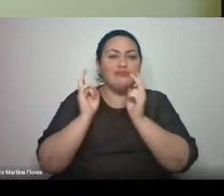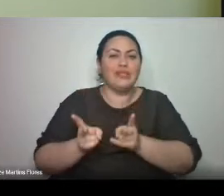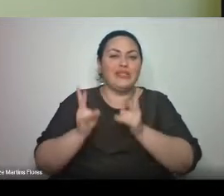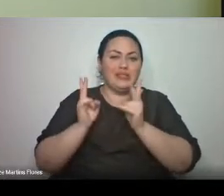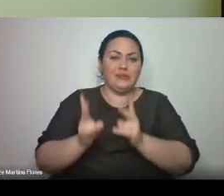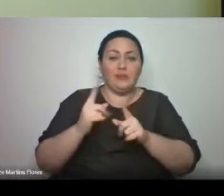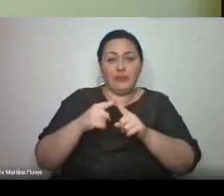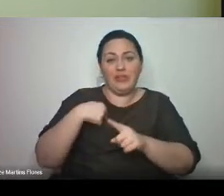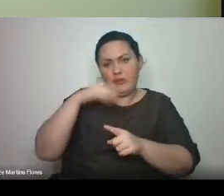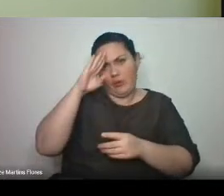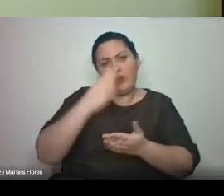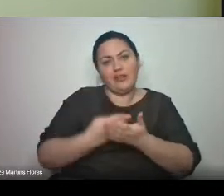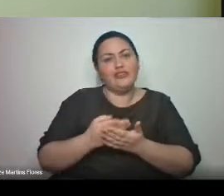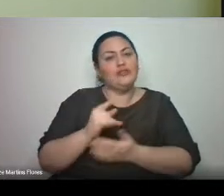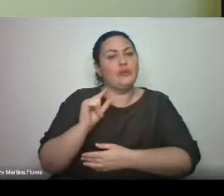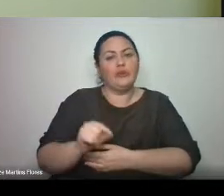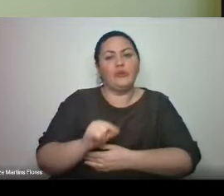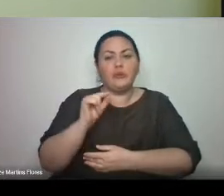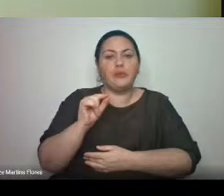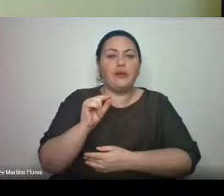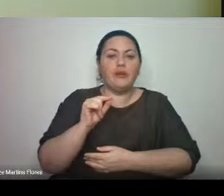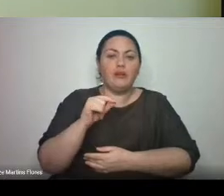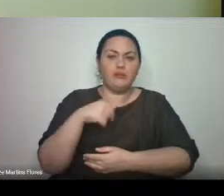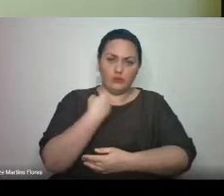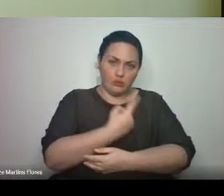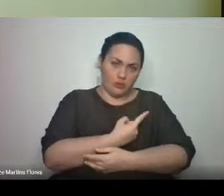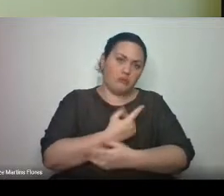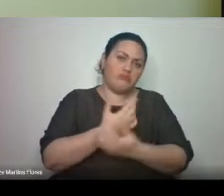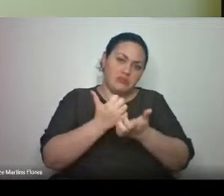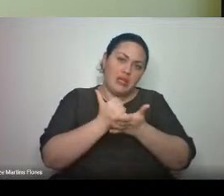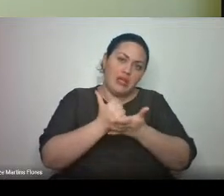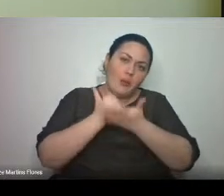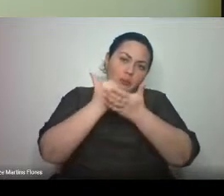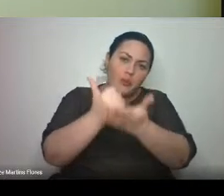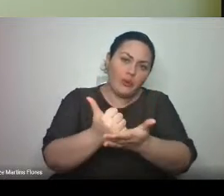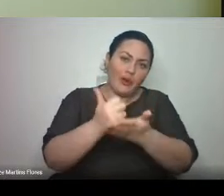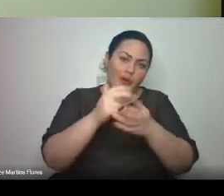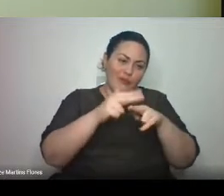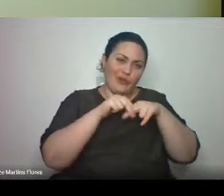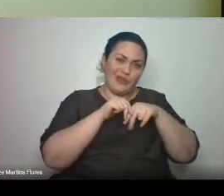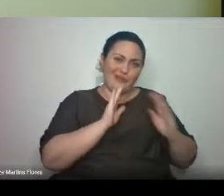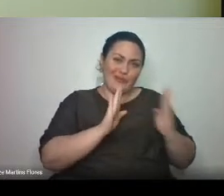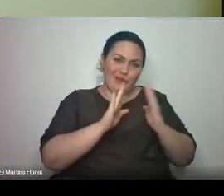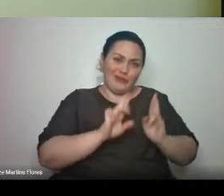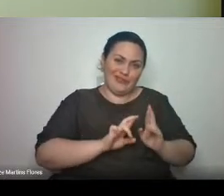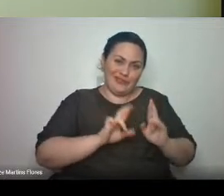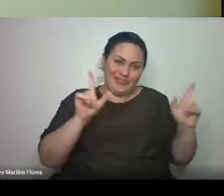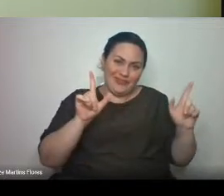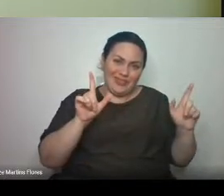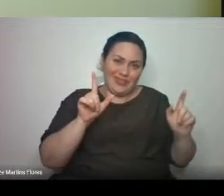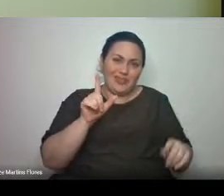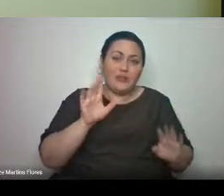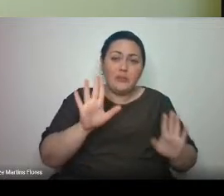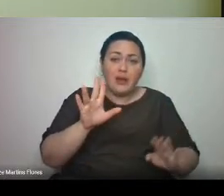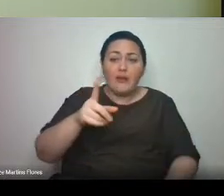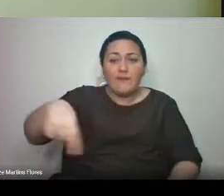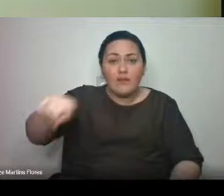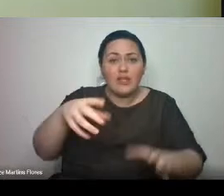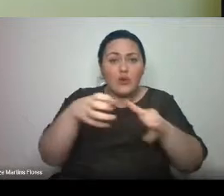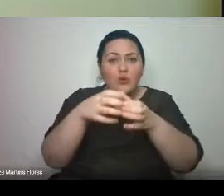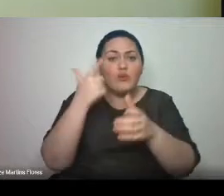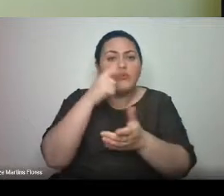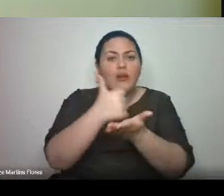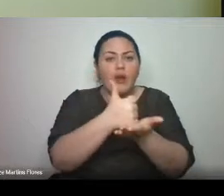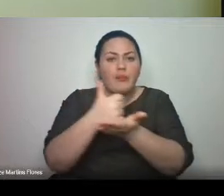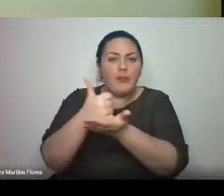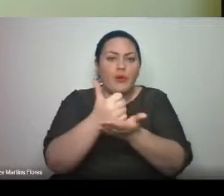por mais que nós tentemos dar um apoio nesse momento de exceção, vocês acabaram sendo o apoio de vocês mesmos também. O